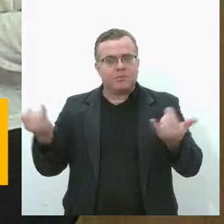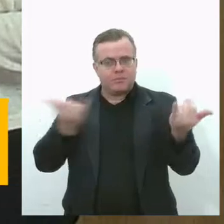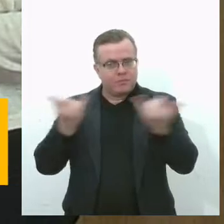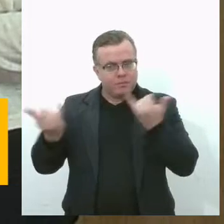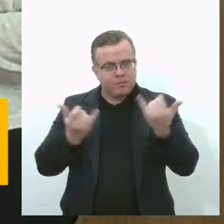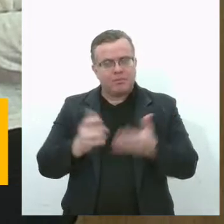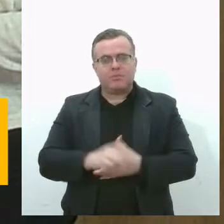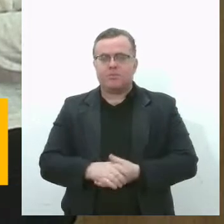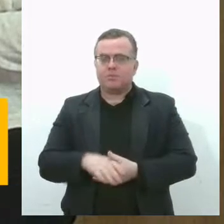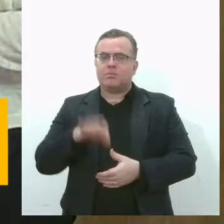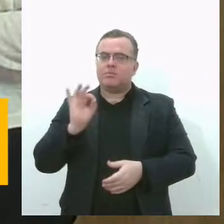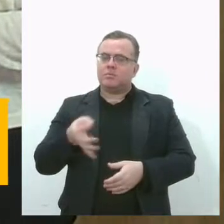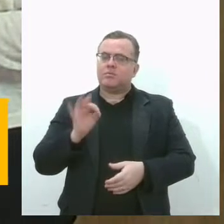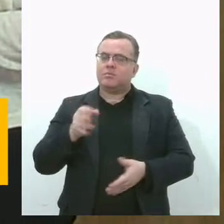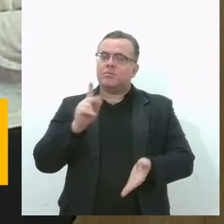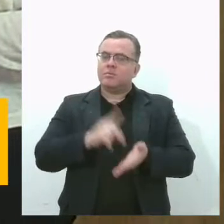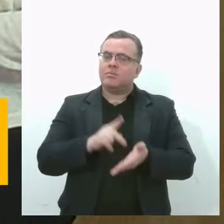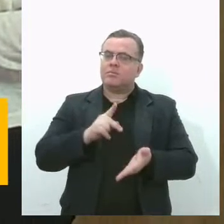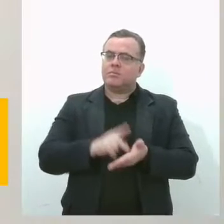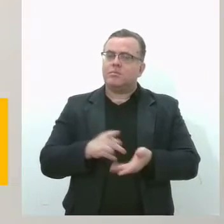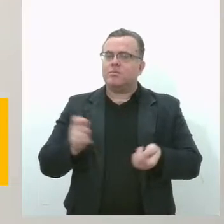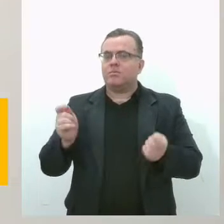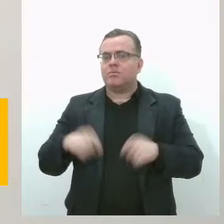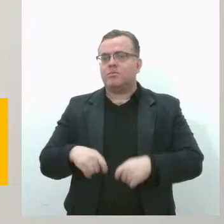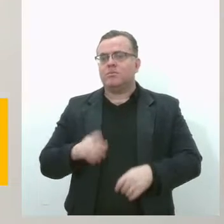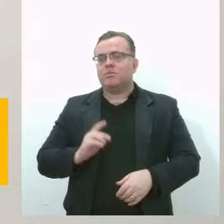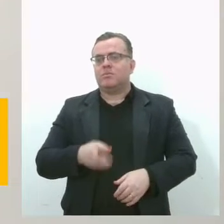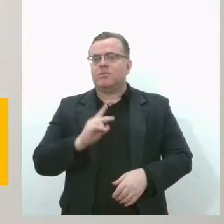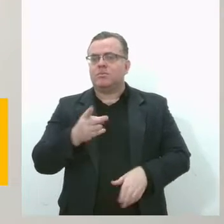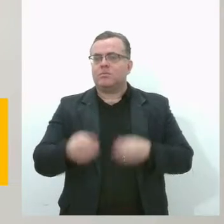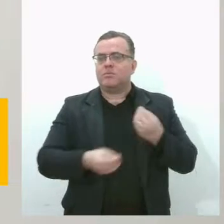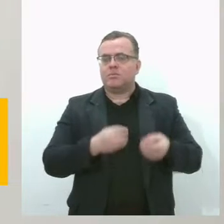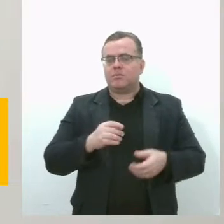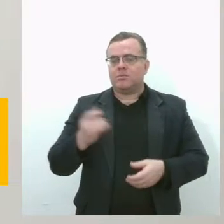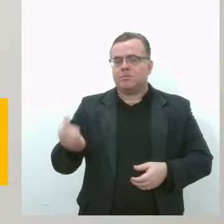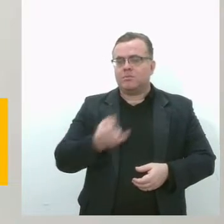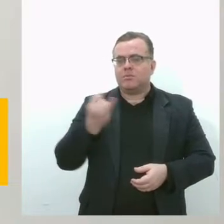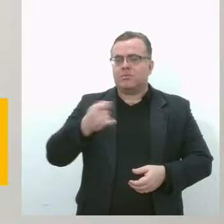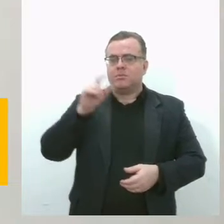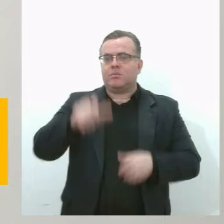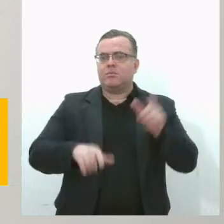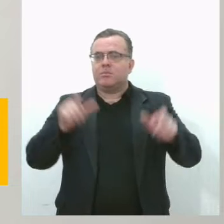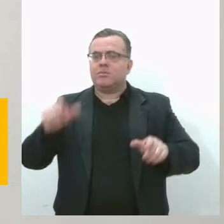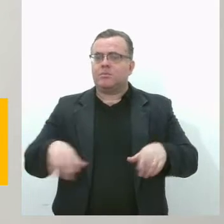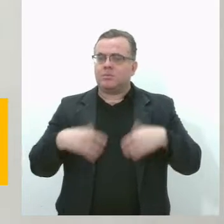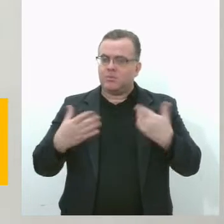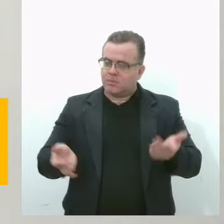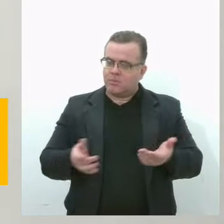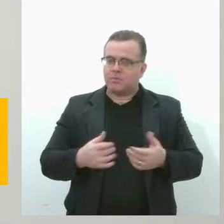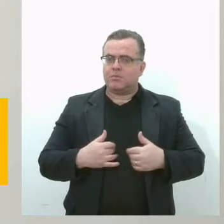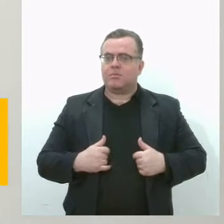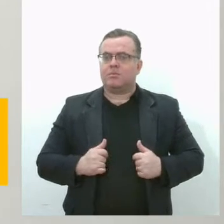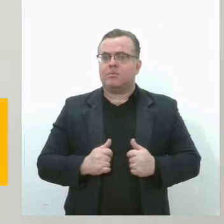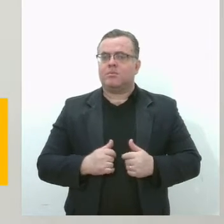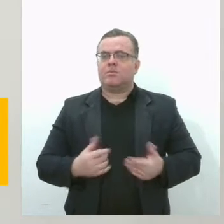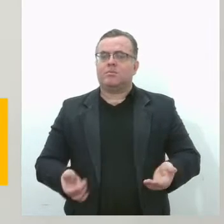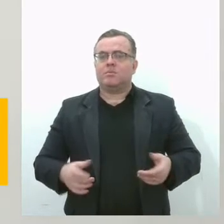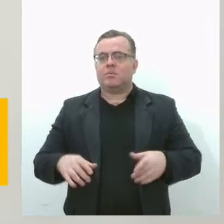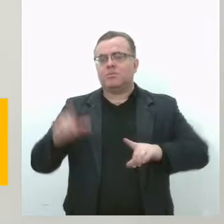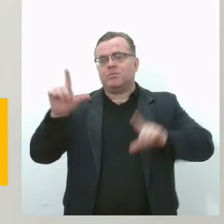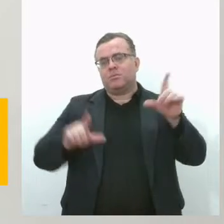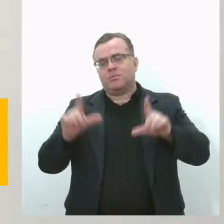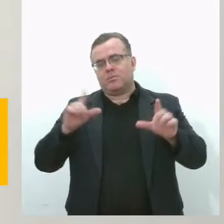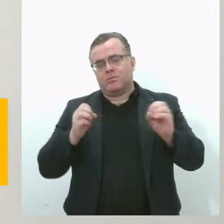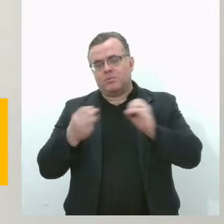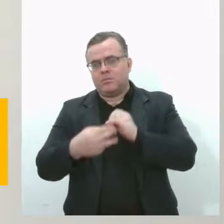Sim, sim, verdade. A importância de um tradutor, seja nas mídias sociais, em sala